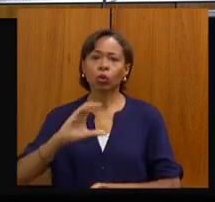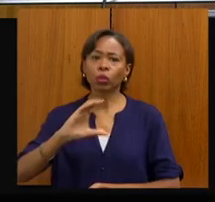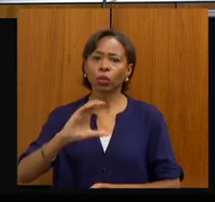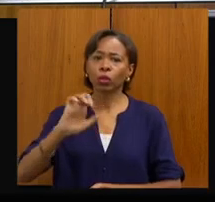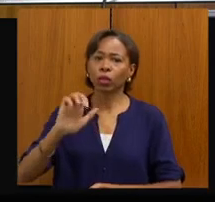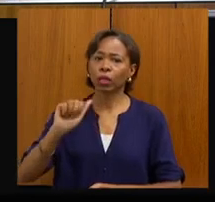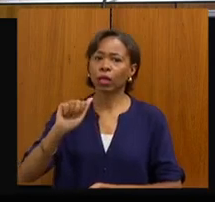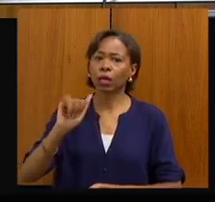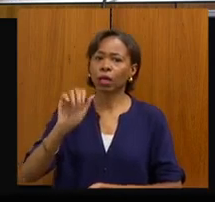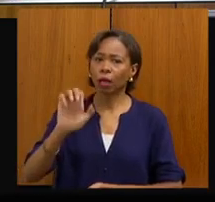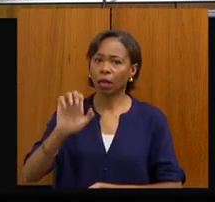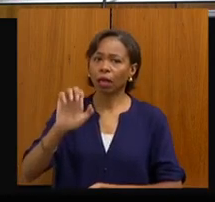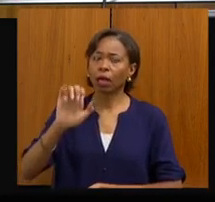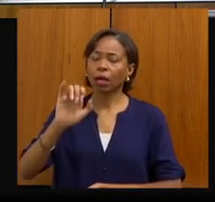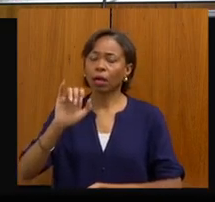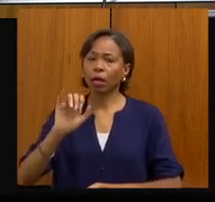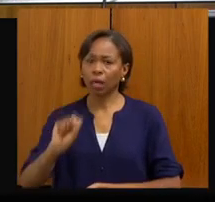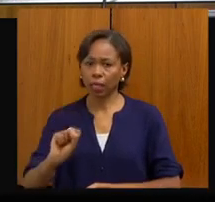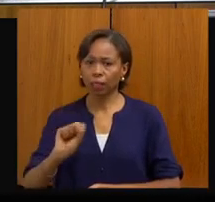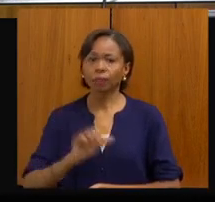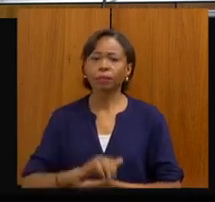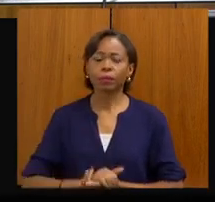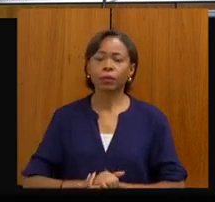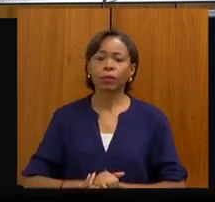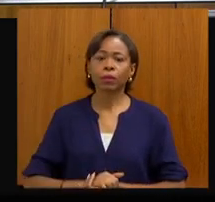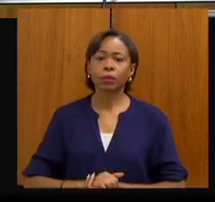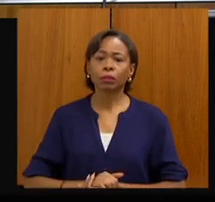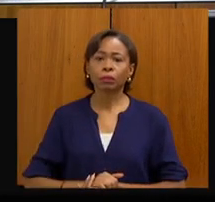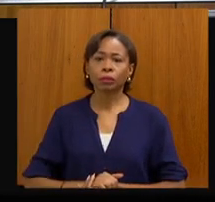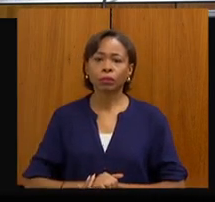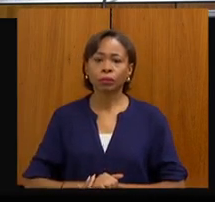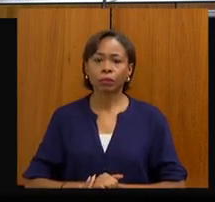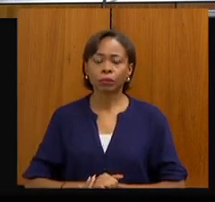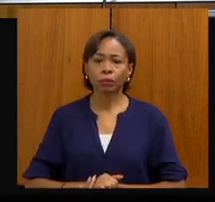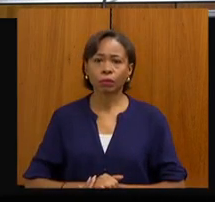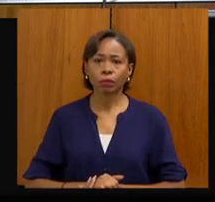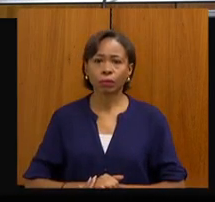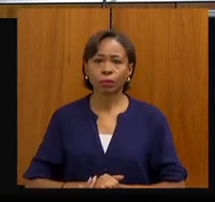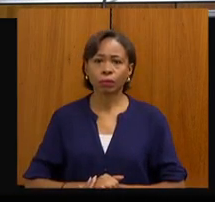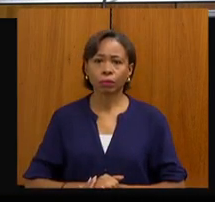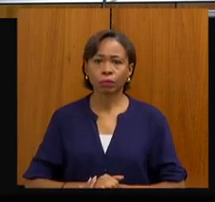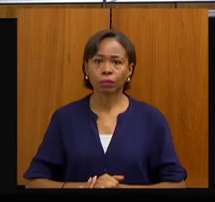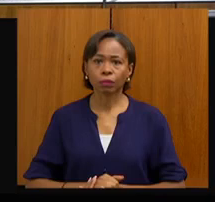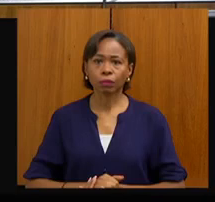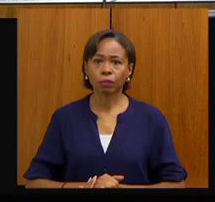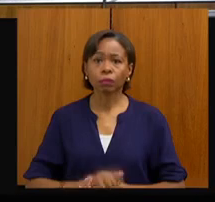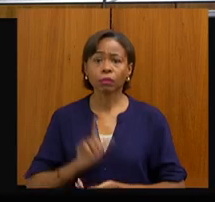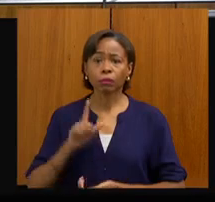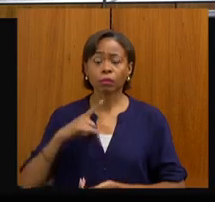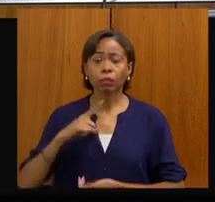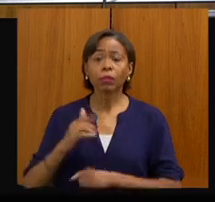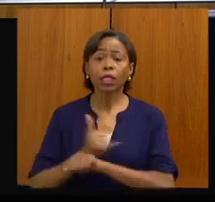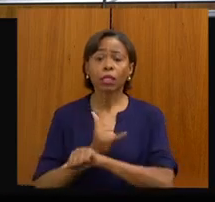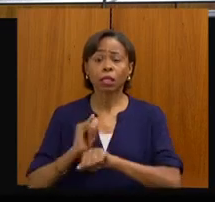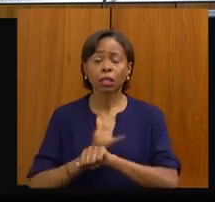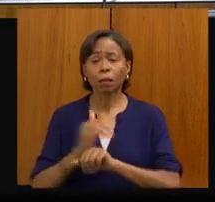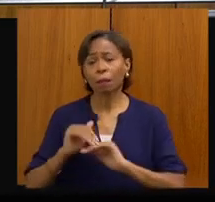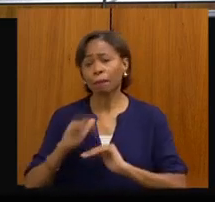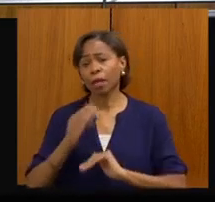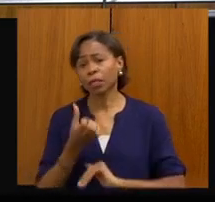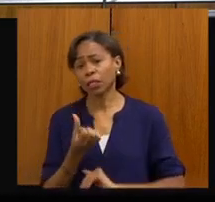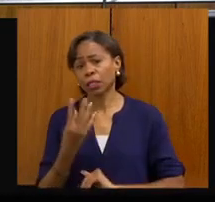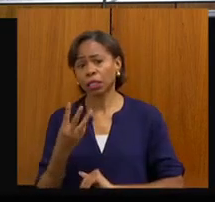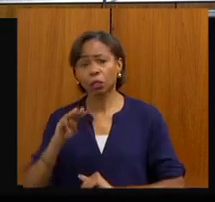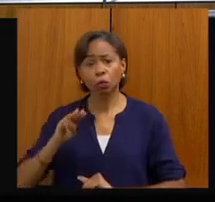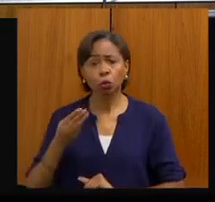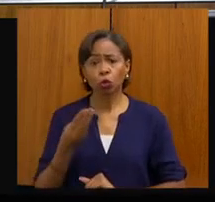rastreamento e diagnóstico de câncer de colo de útero e mama, a estratégia que nós estamos fazendo. São mais de 63 milhões de reais. No